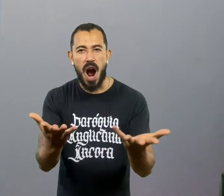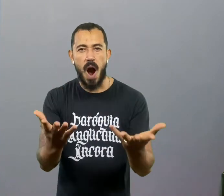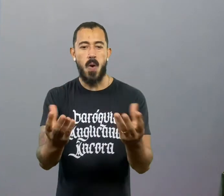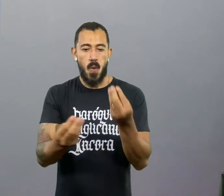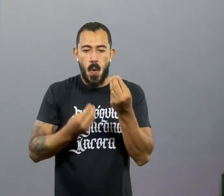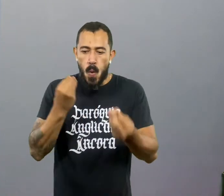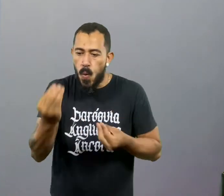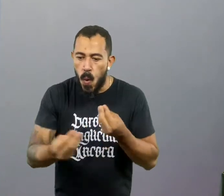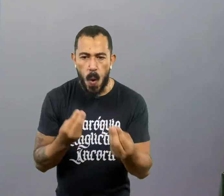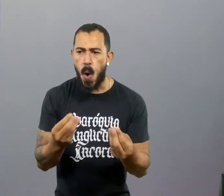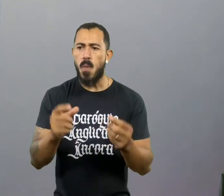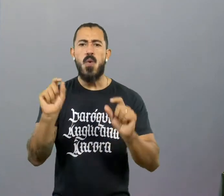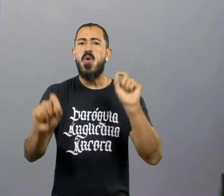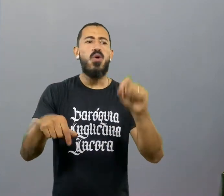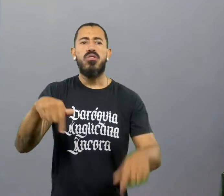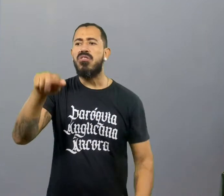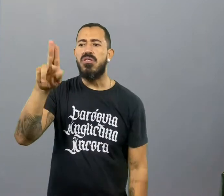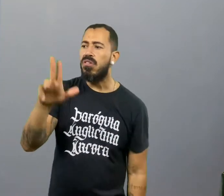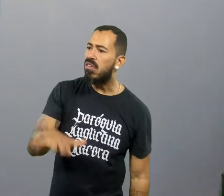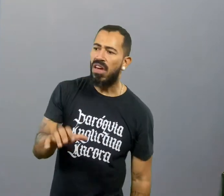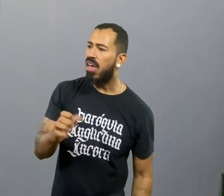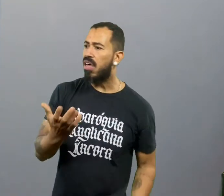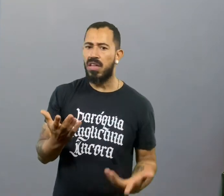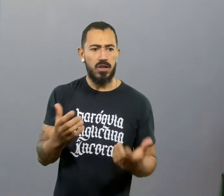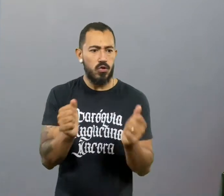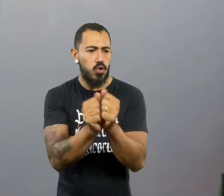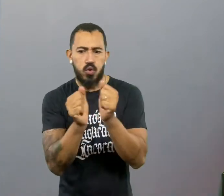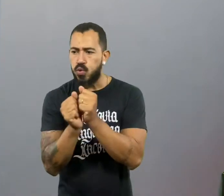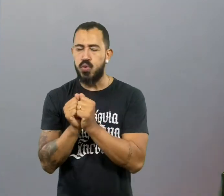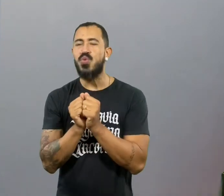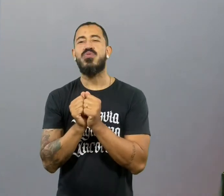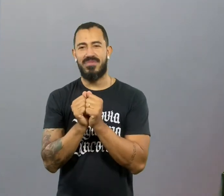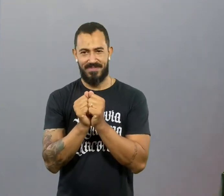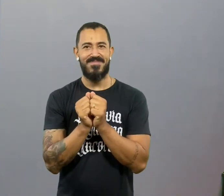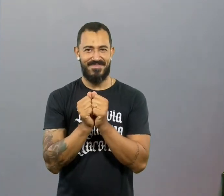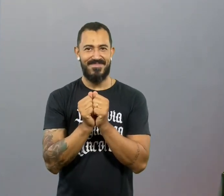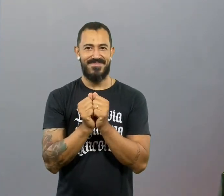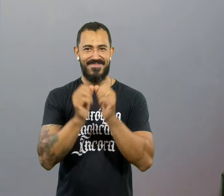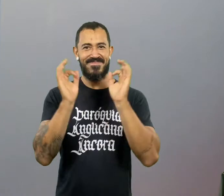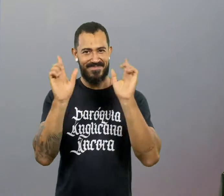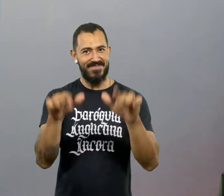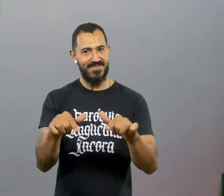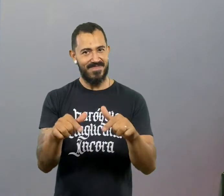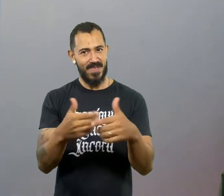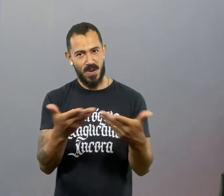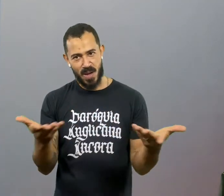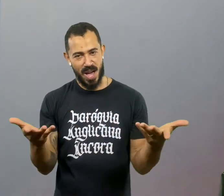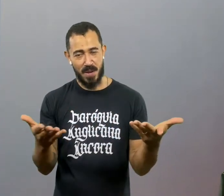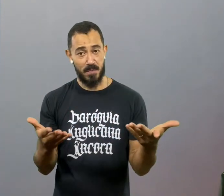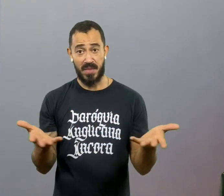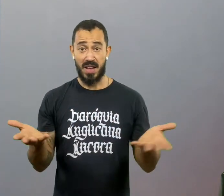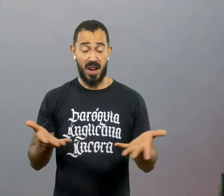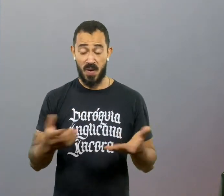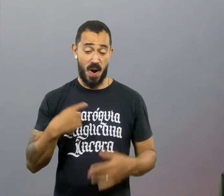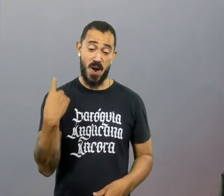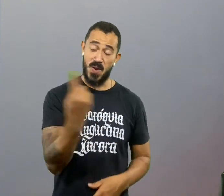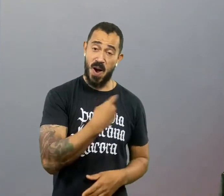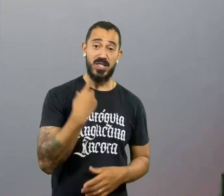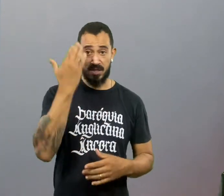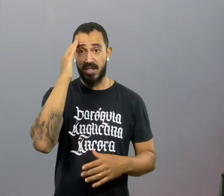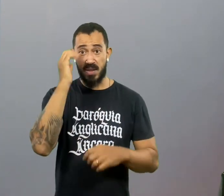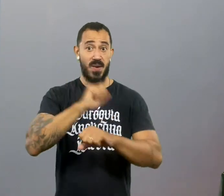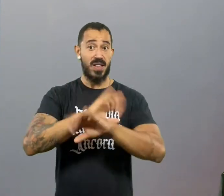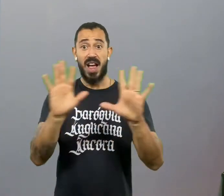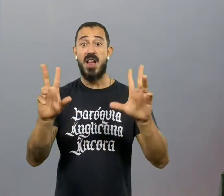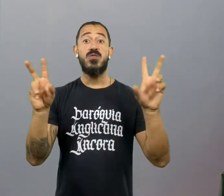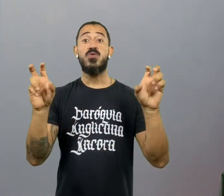também como, com quem, quando, a forma de se chegar. Tá bom? E é isso. O sincero ciclo aqui vai entender sobre